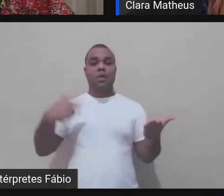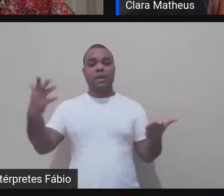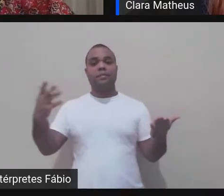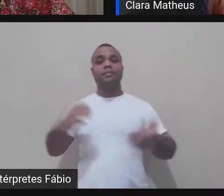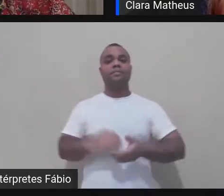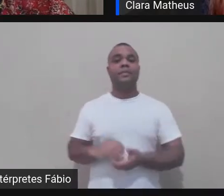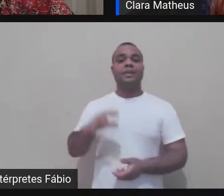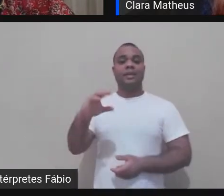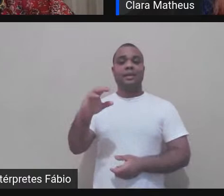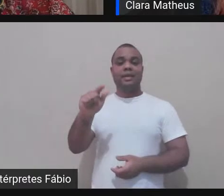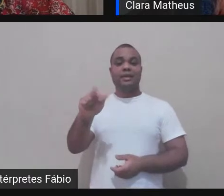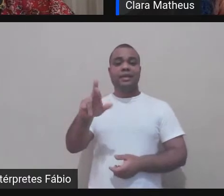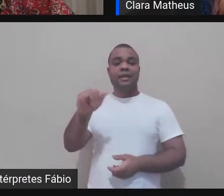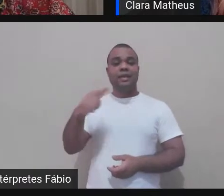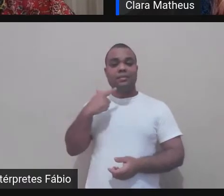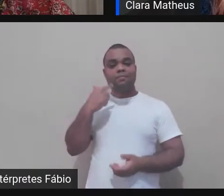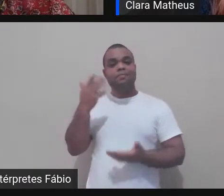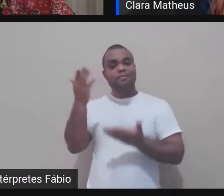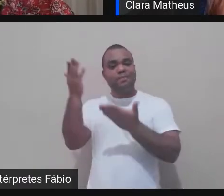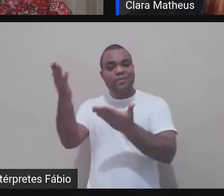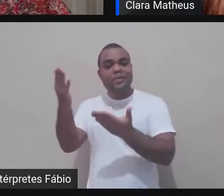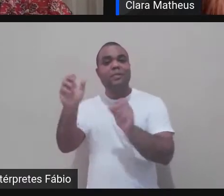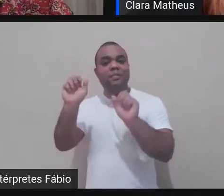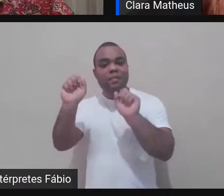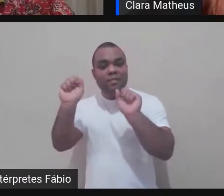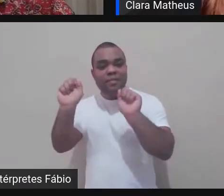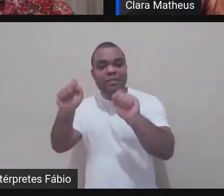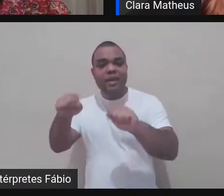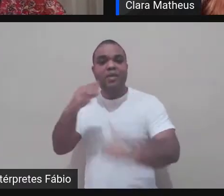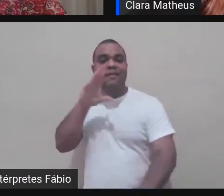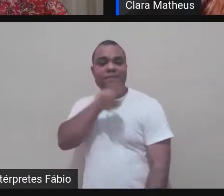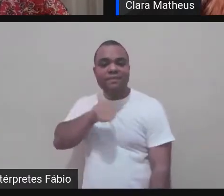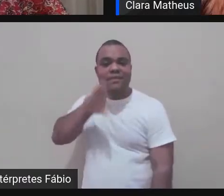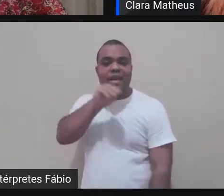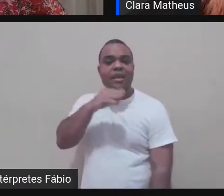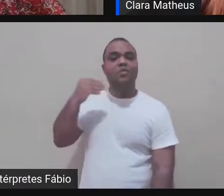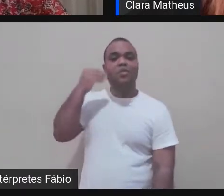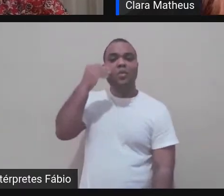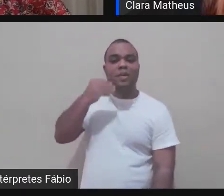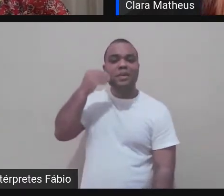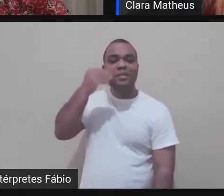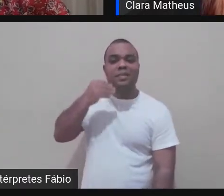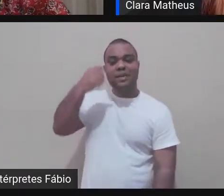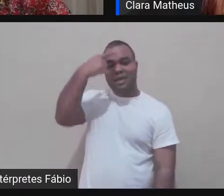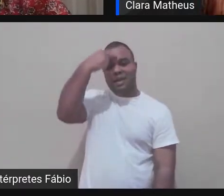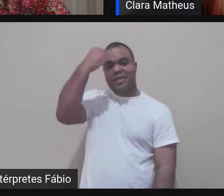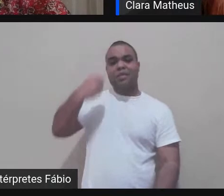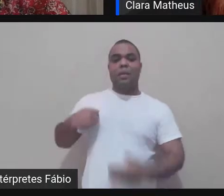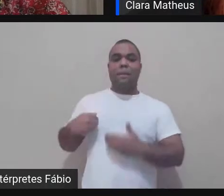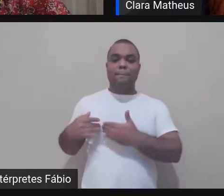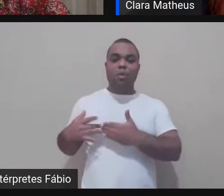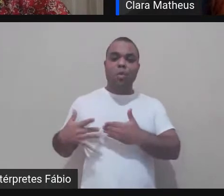sua pesquisa, né, Clara? Claro. Vamos lá? Sim, eu vou falar um pouco do meu percurso. Isso.